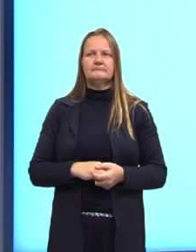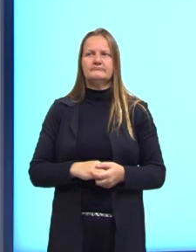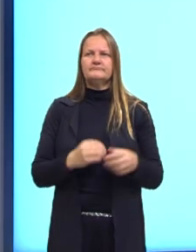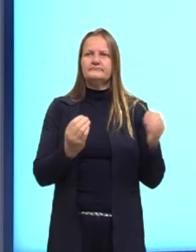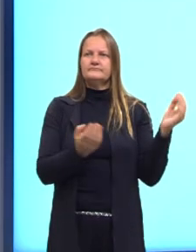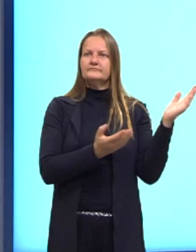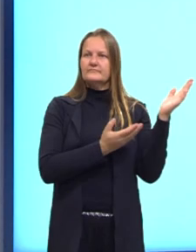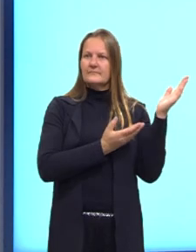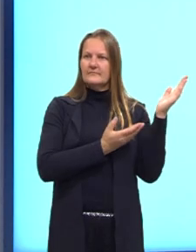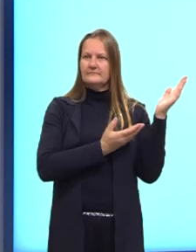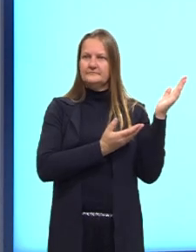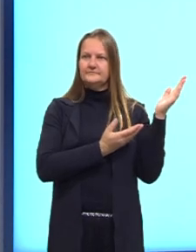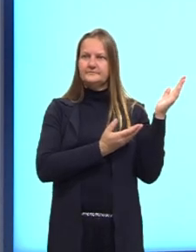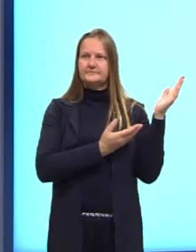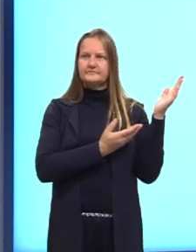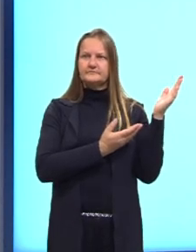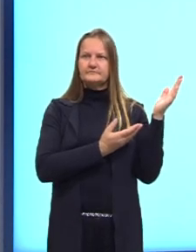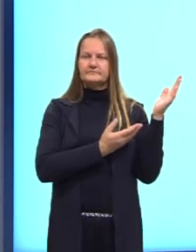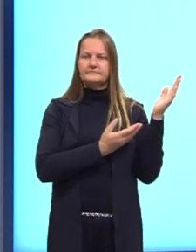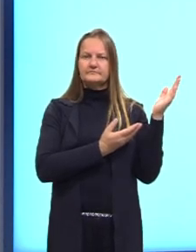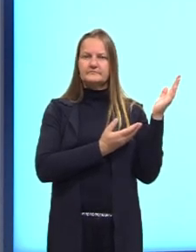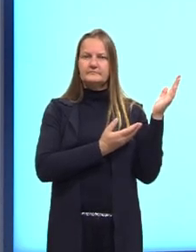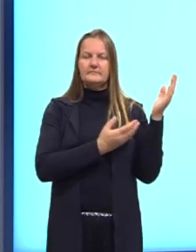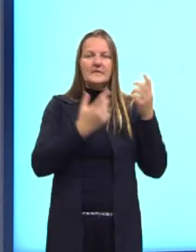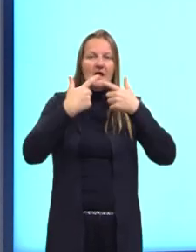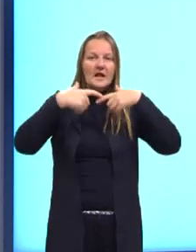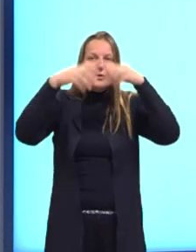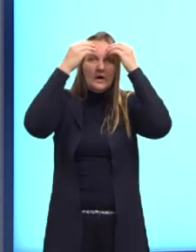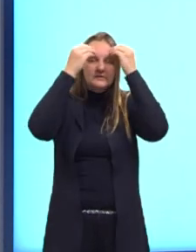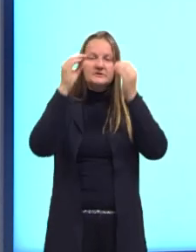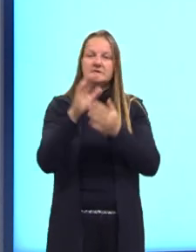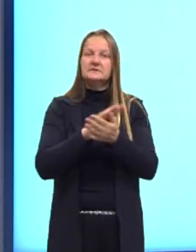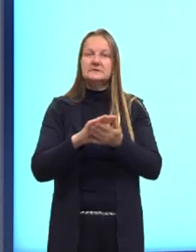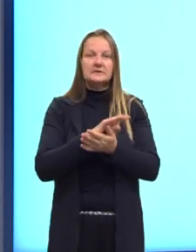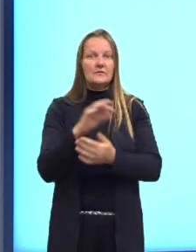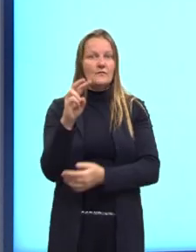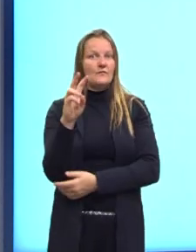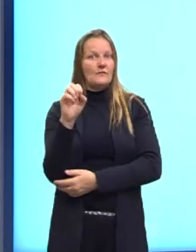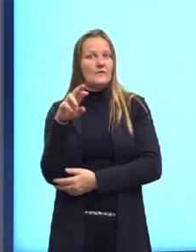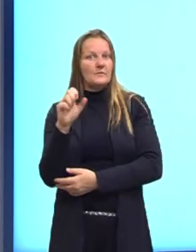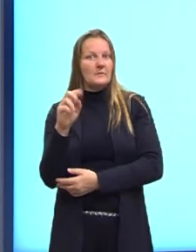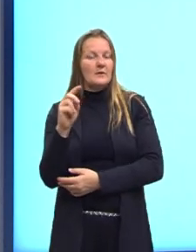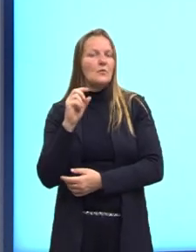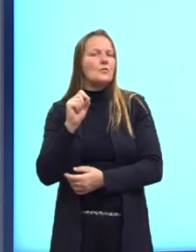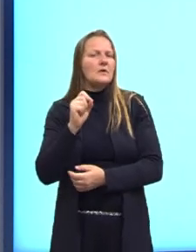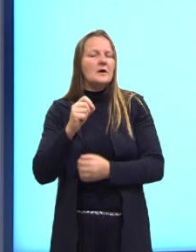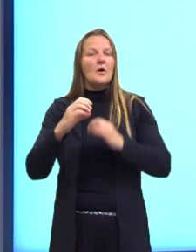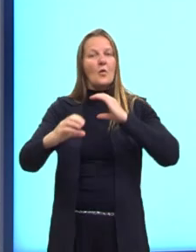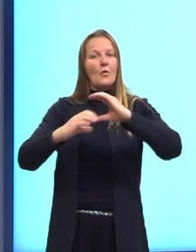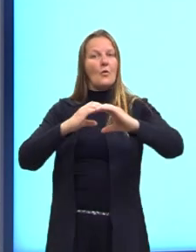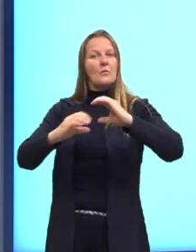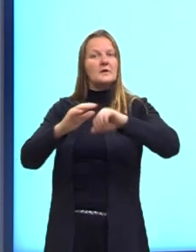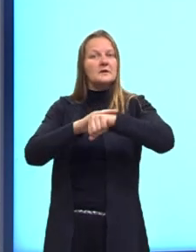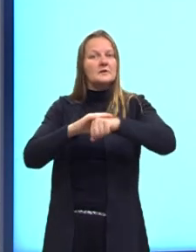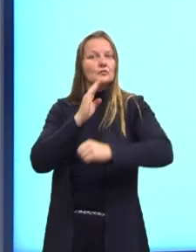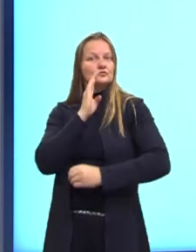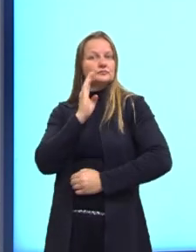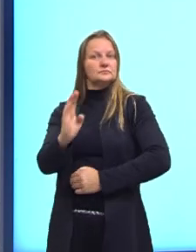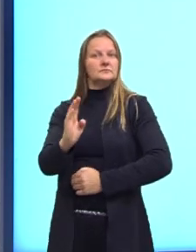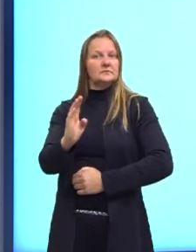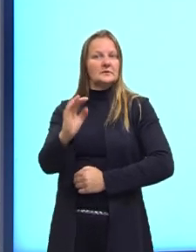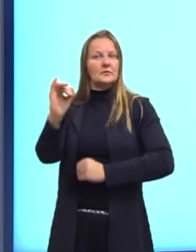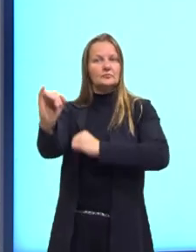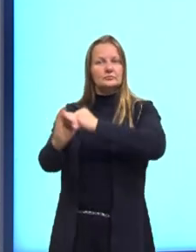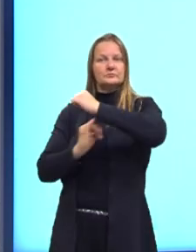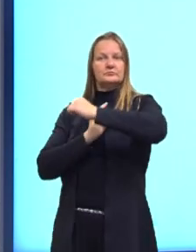principal, quando a gente está falando em linguagem não verbal, é que a gente precisa exercer uma comunicação mais direta com o